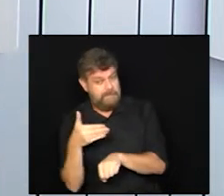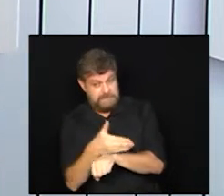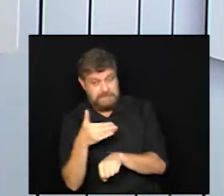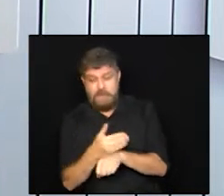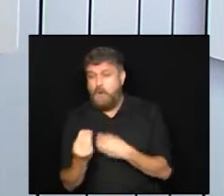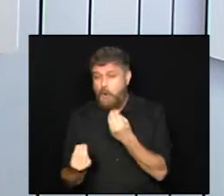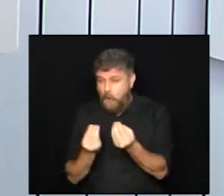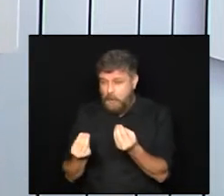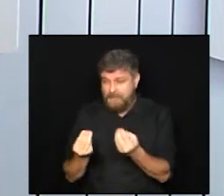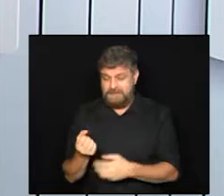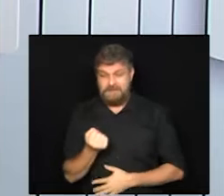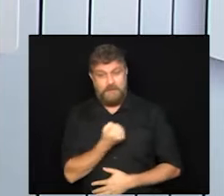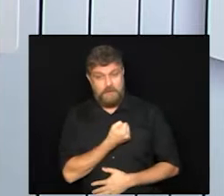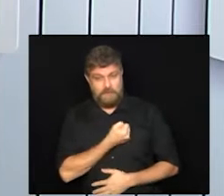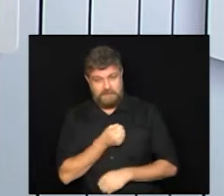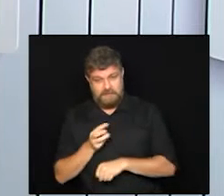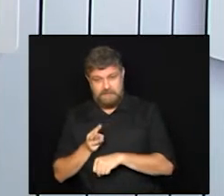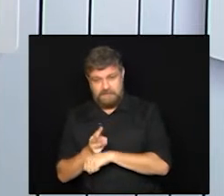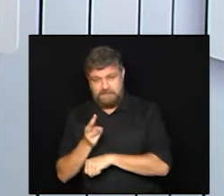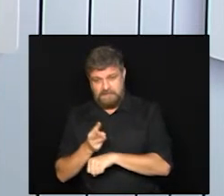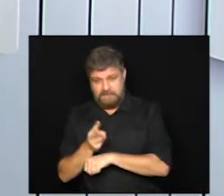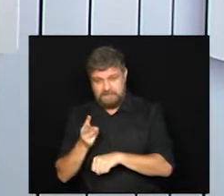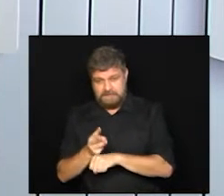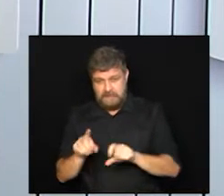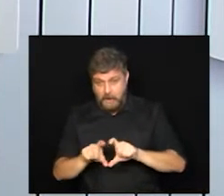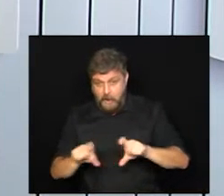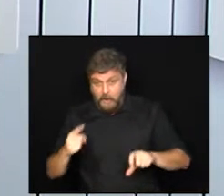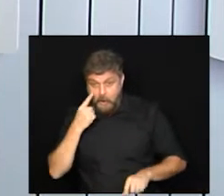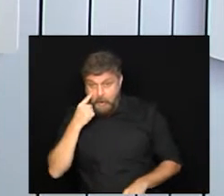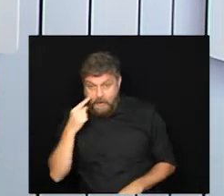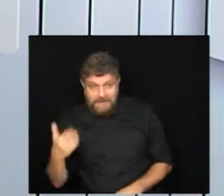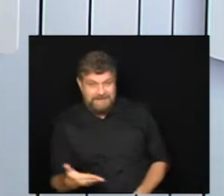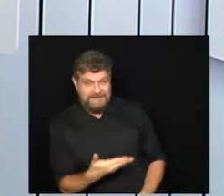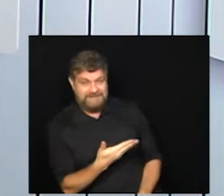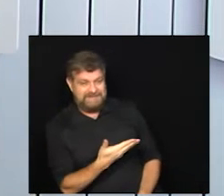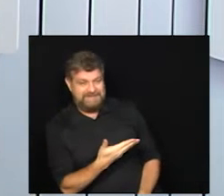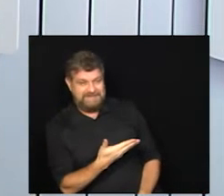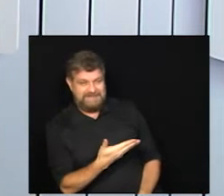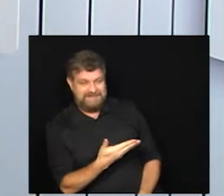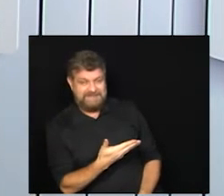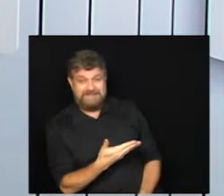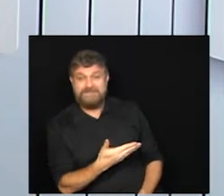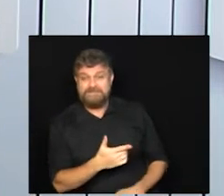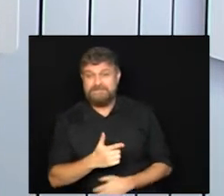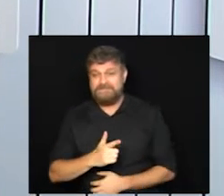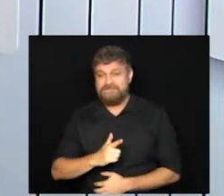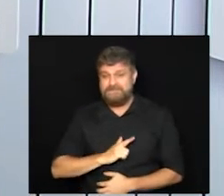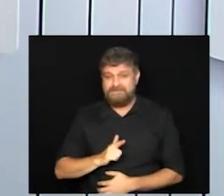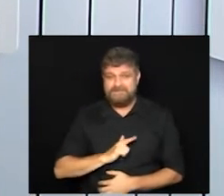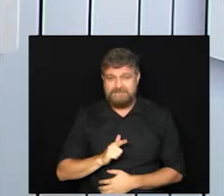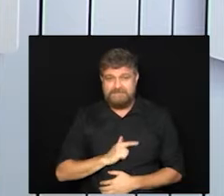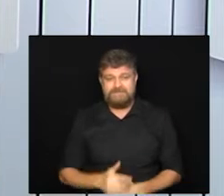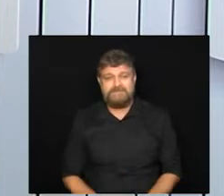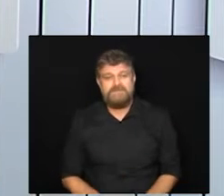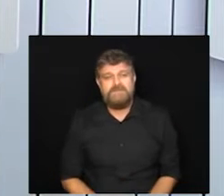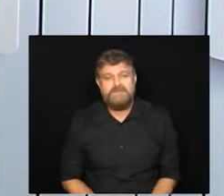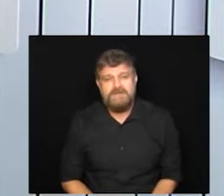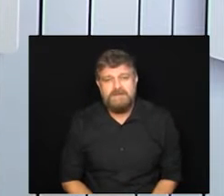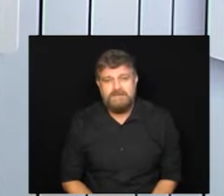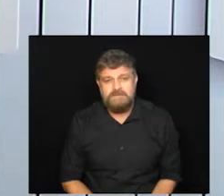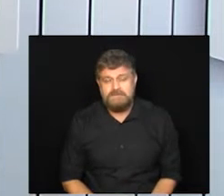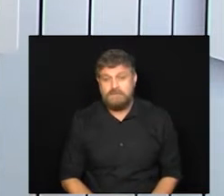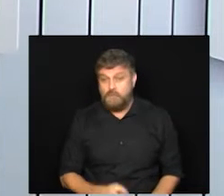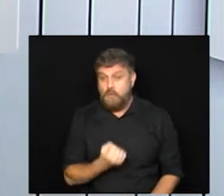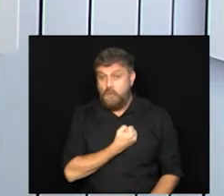através do número do WhatsApp, 19 é o nosso DDD, 978293776,